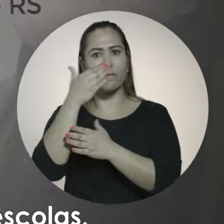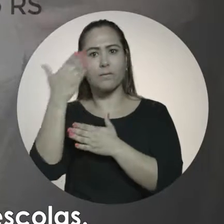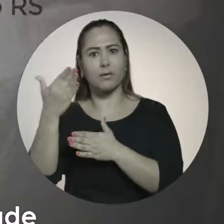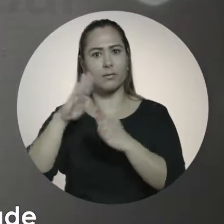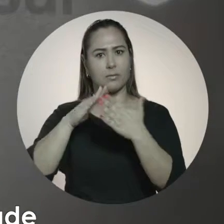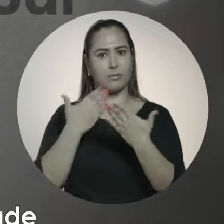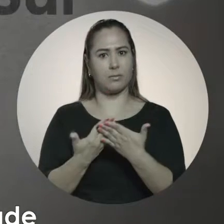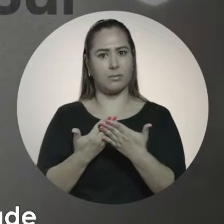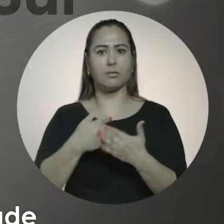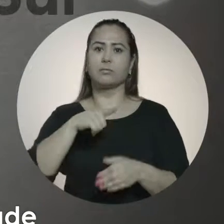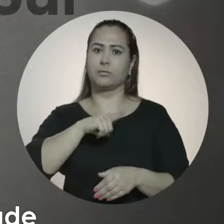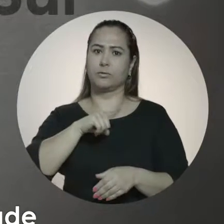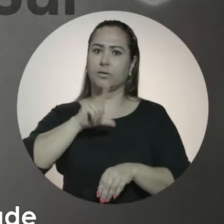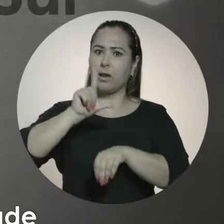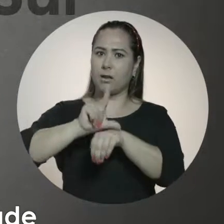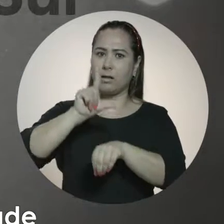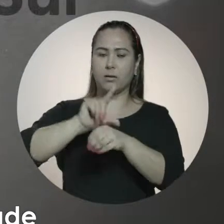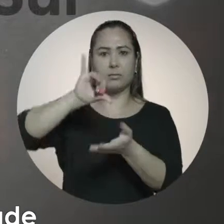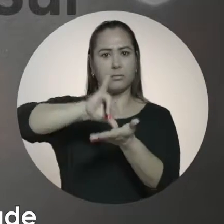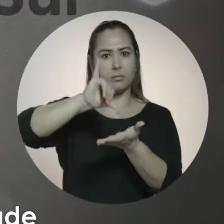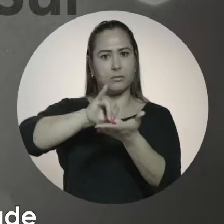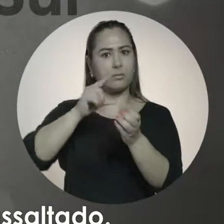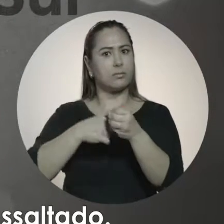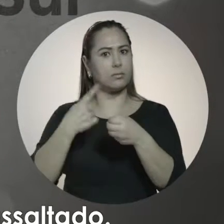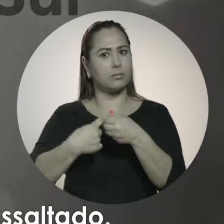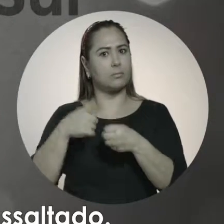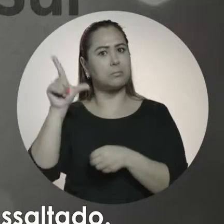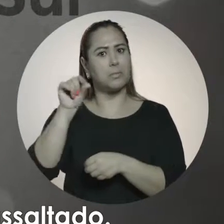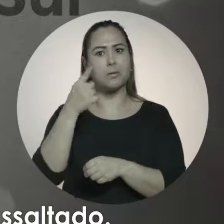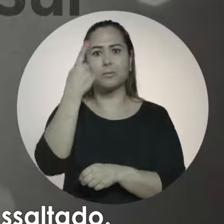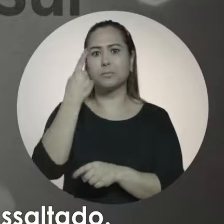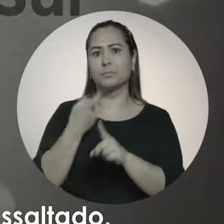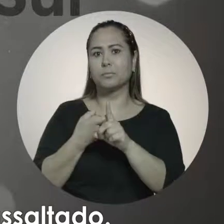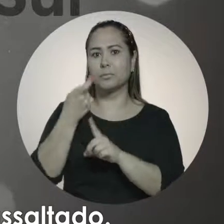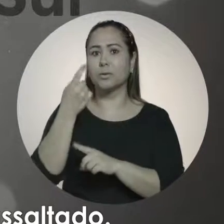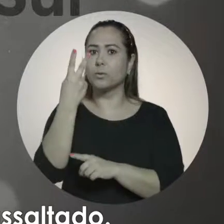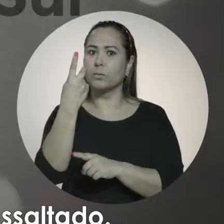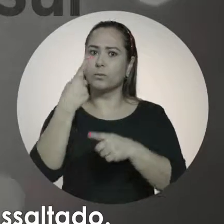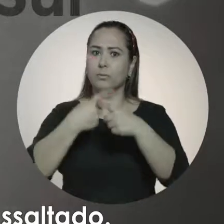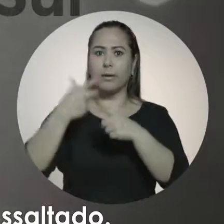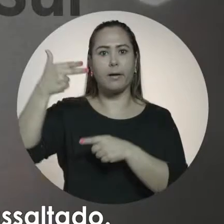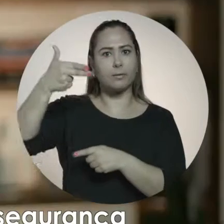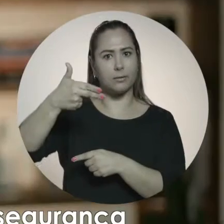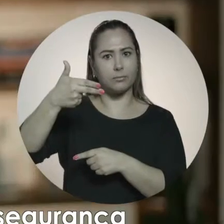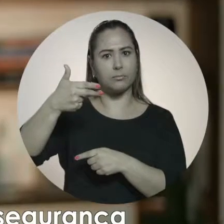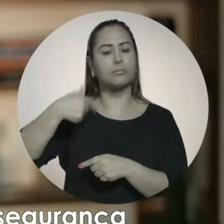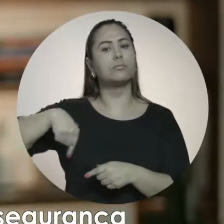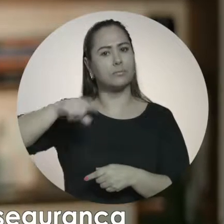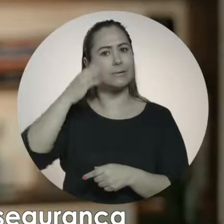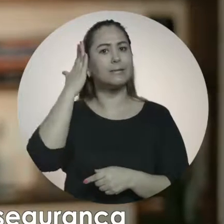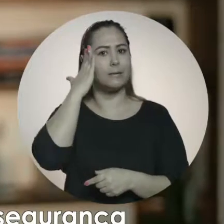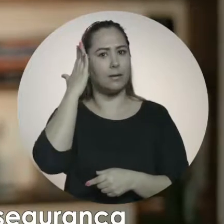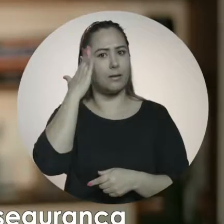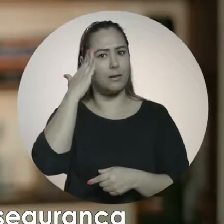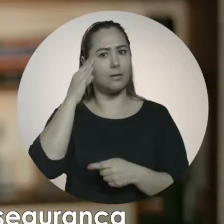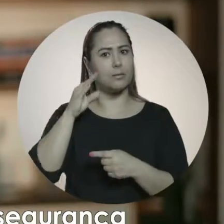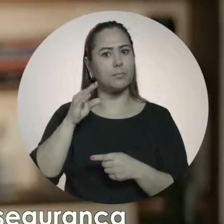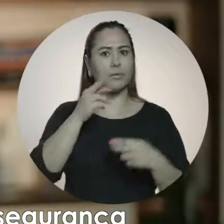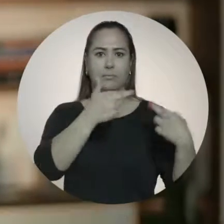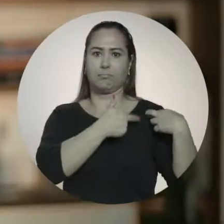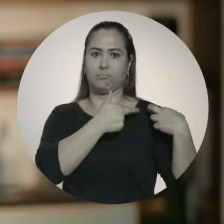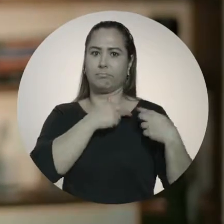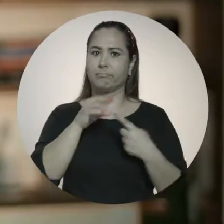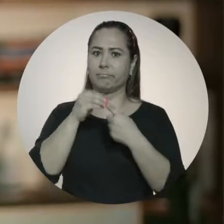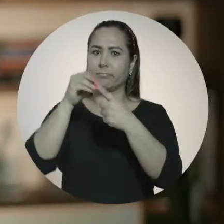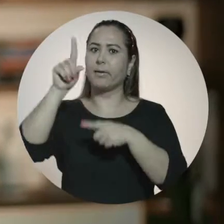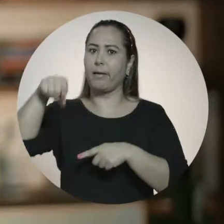frente dessa escola. Eu tive loja aqui no centro da cidade e em menos de 30 dias duas vezes assaltado. Embora a responsabilidade principal da